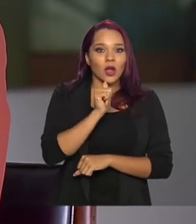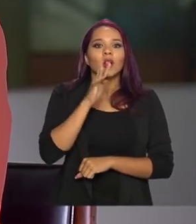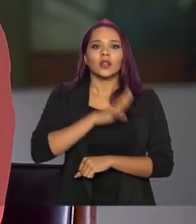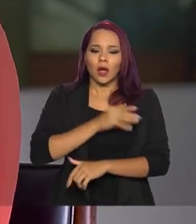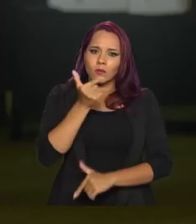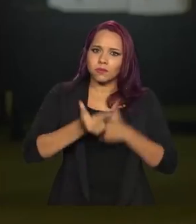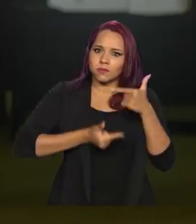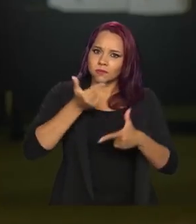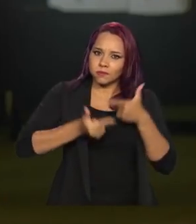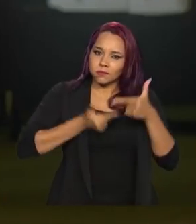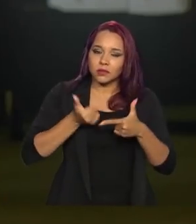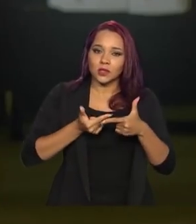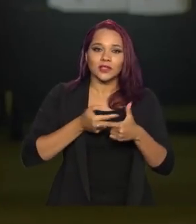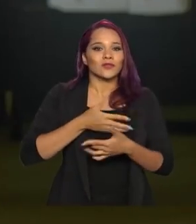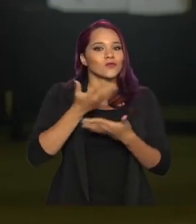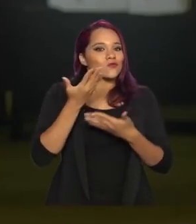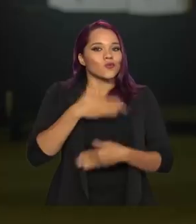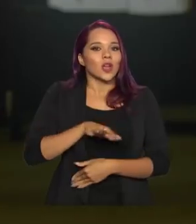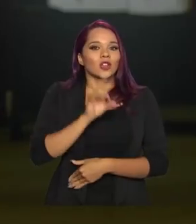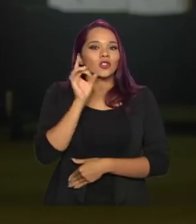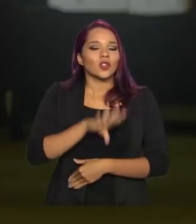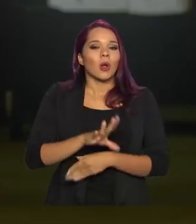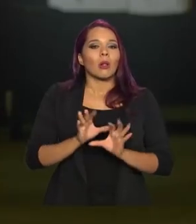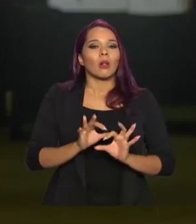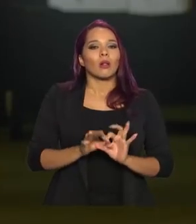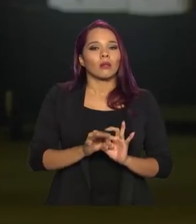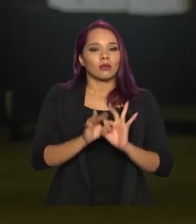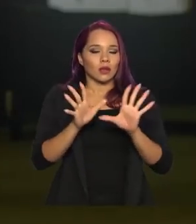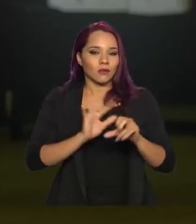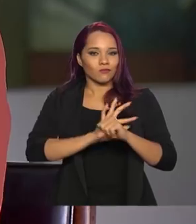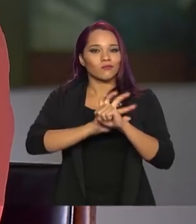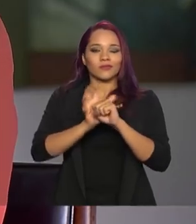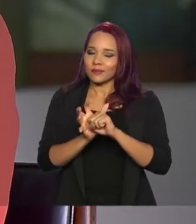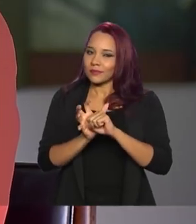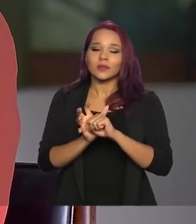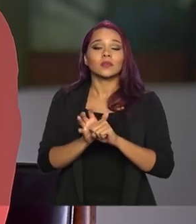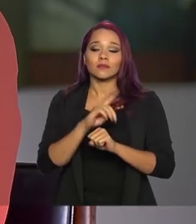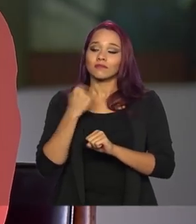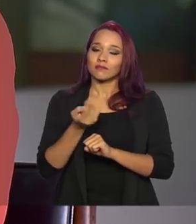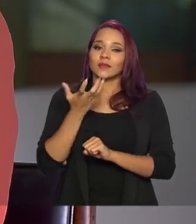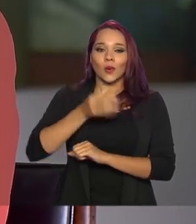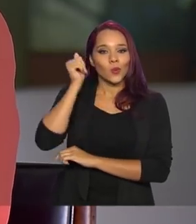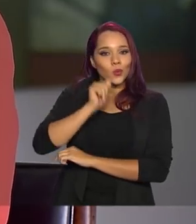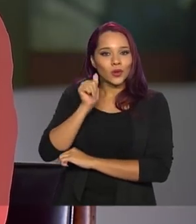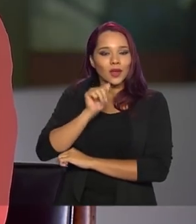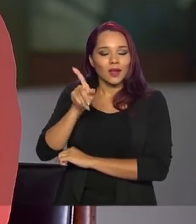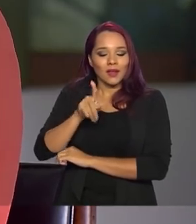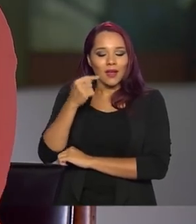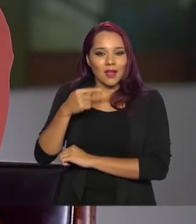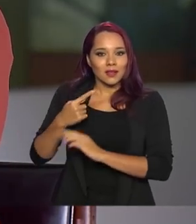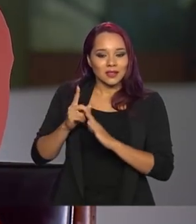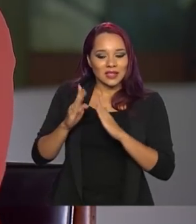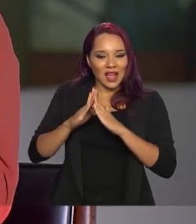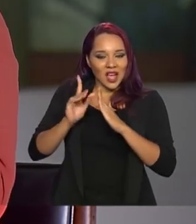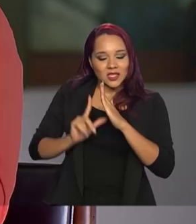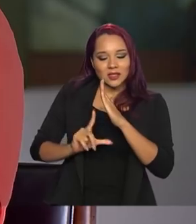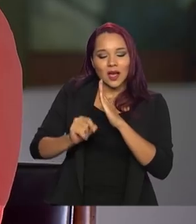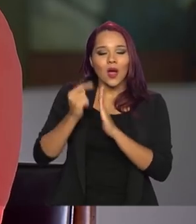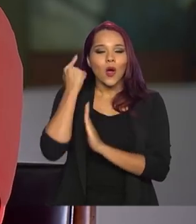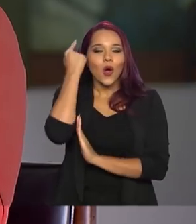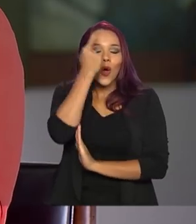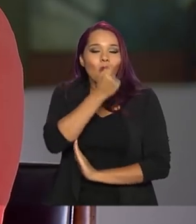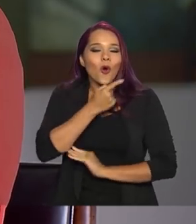pleno funcionamento. Nós não queremos só ficar livre do coronavírus, mas nós queremos que as mulheres saiam de suas casas com seus